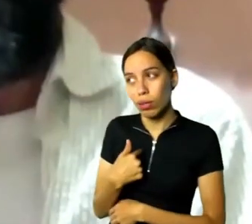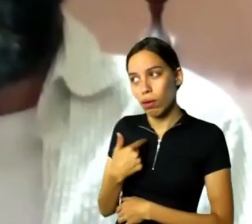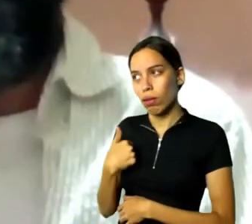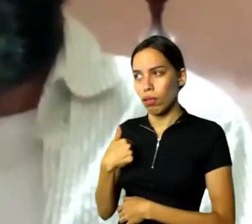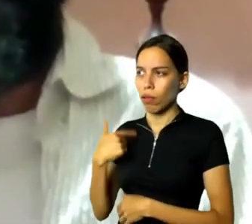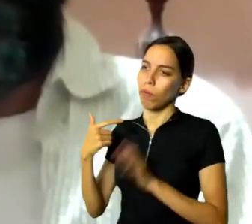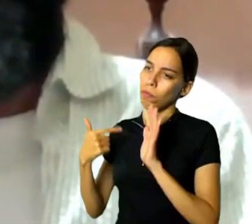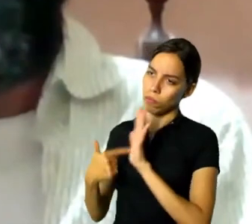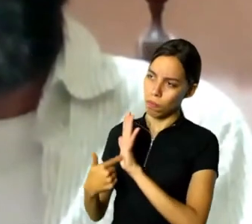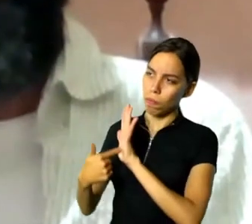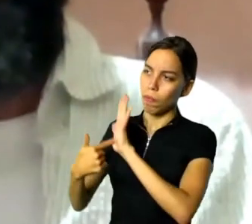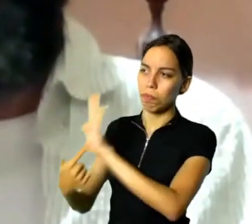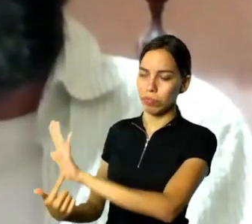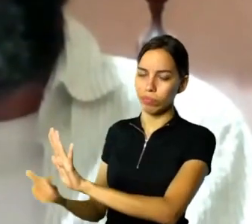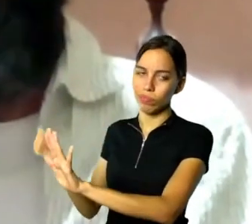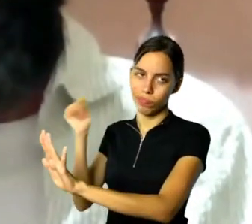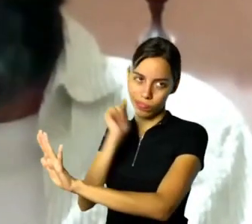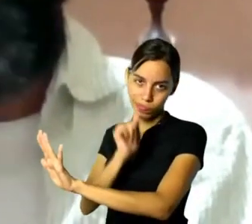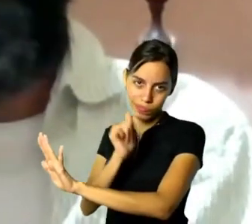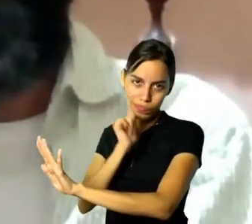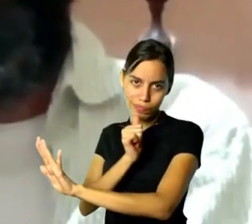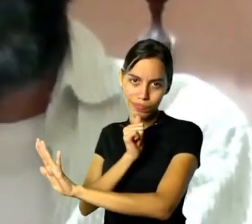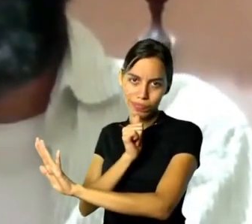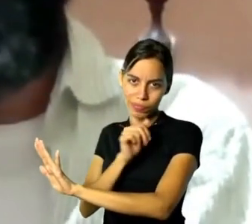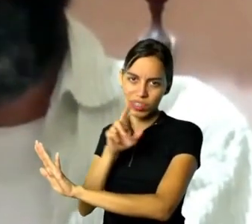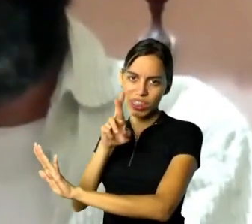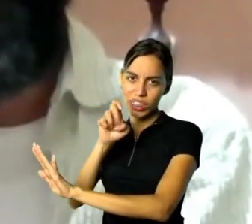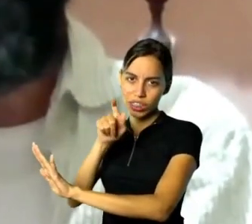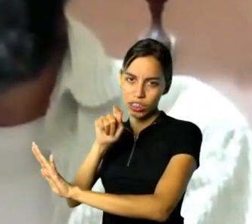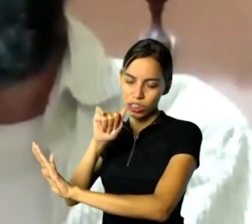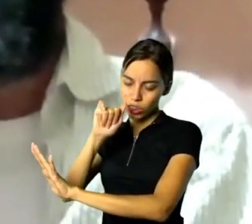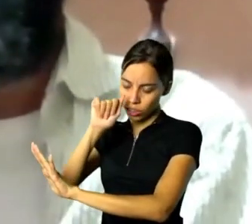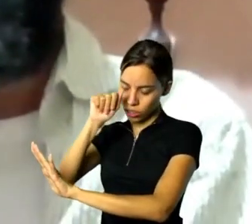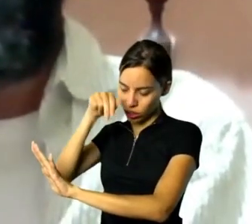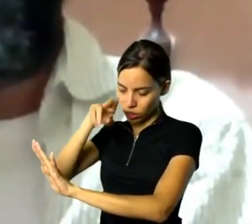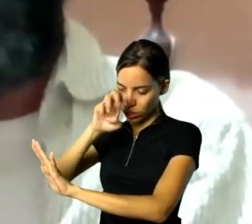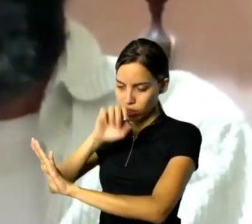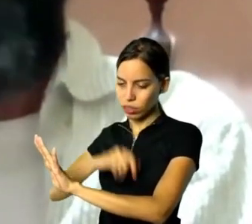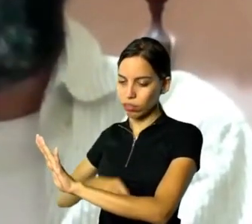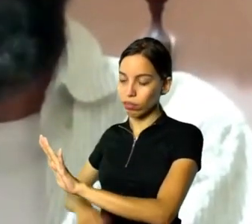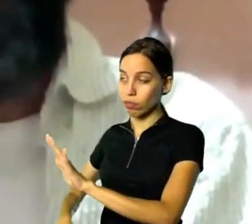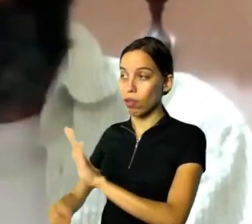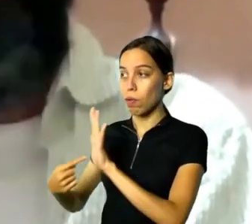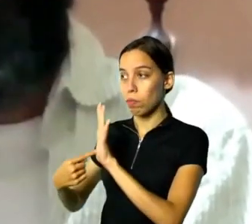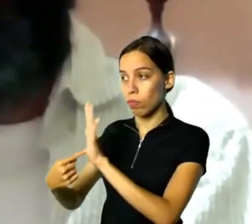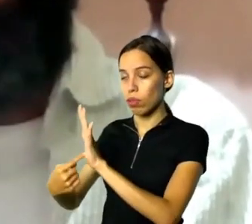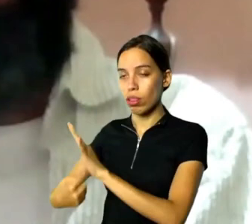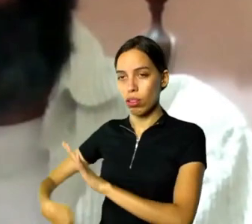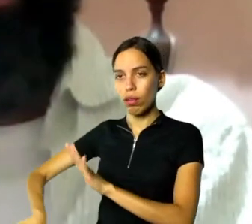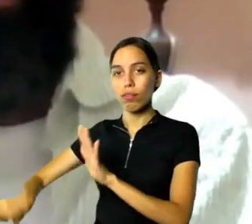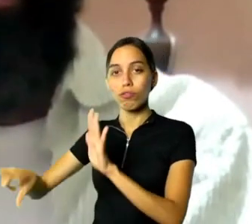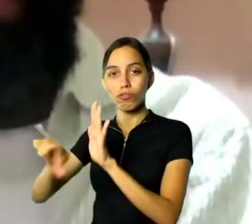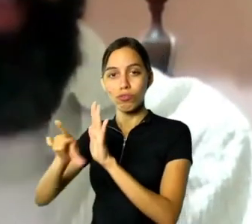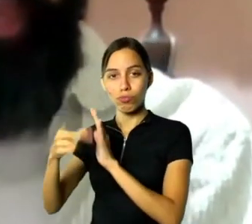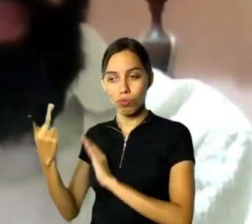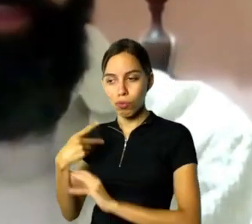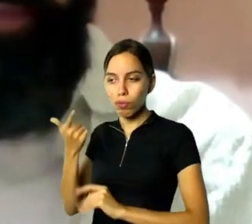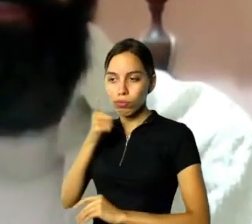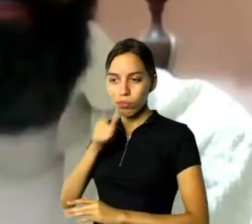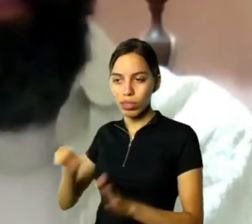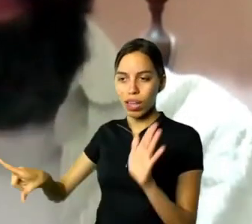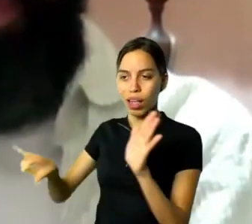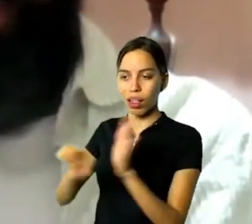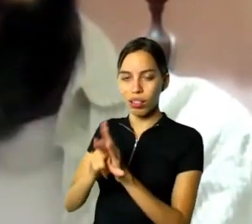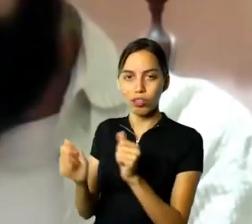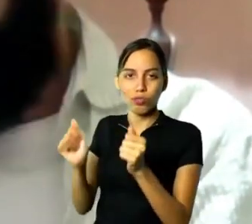e a Rejane, a gente colocou o projeto na lei junto, e a Autêntica captou através da CBMM,